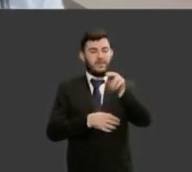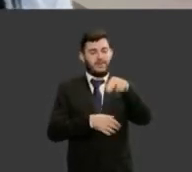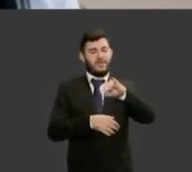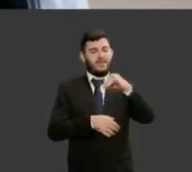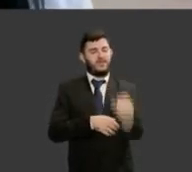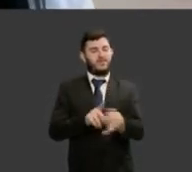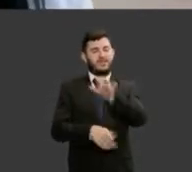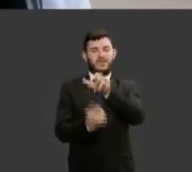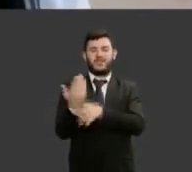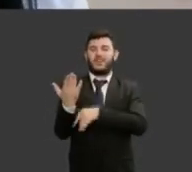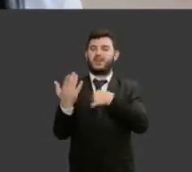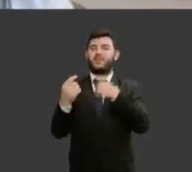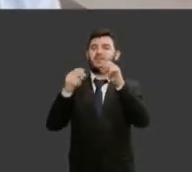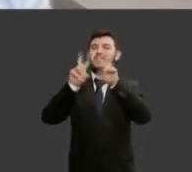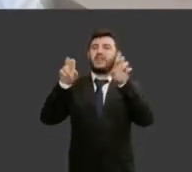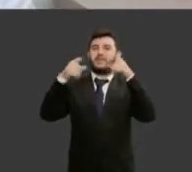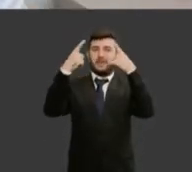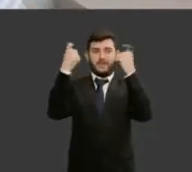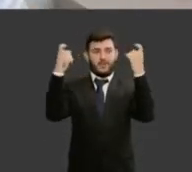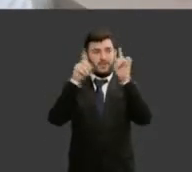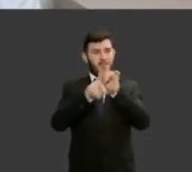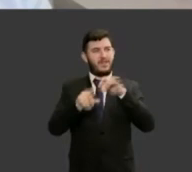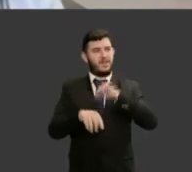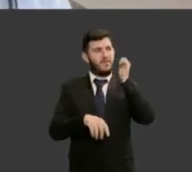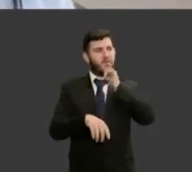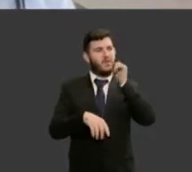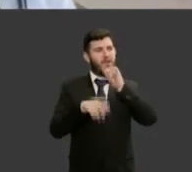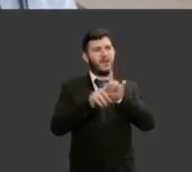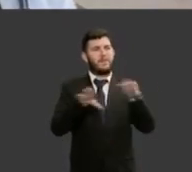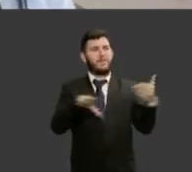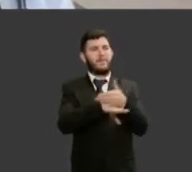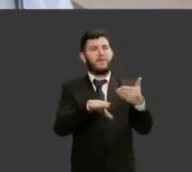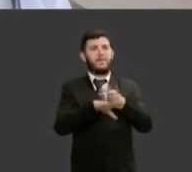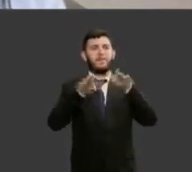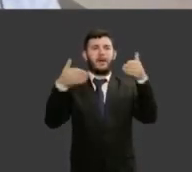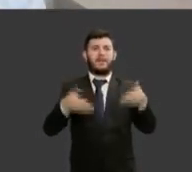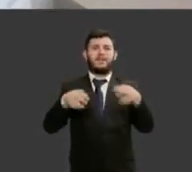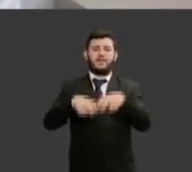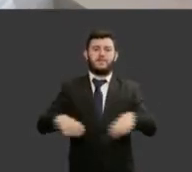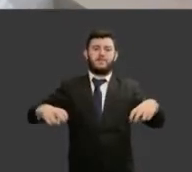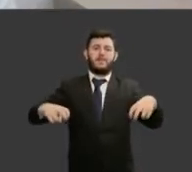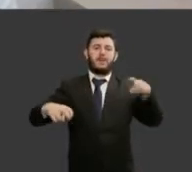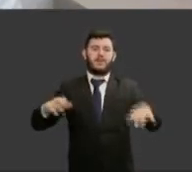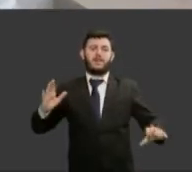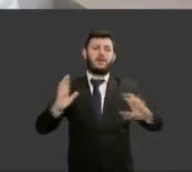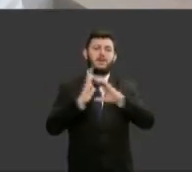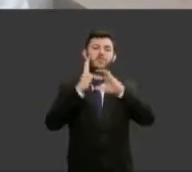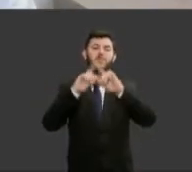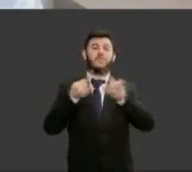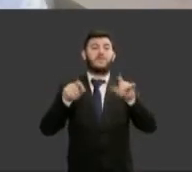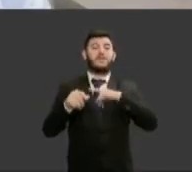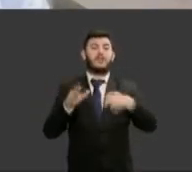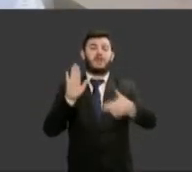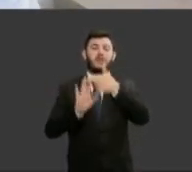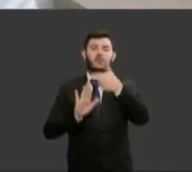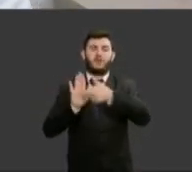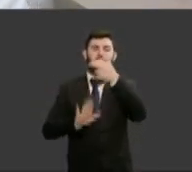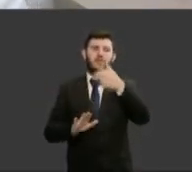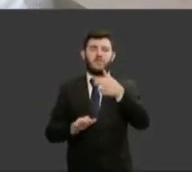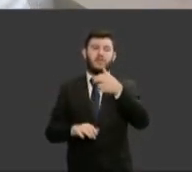com relação a violência participação das mulheres em bancas de concurso a própria resolução 351 de 2020